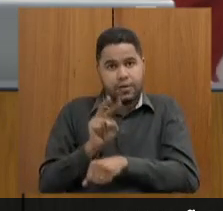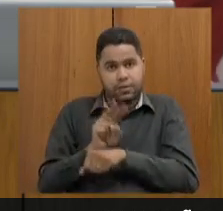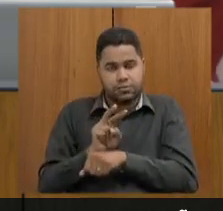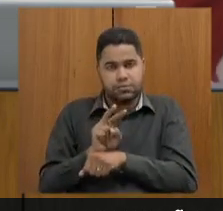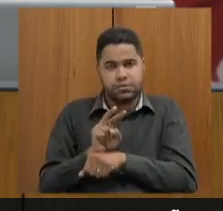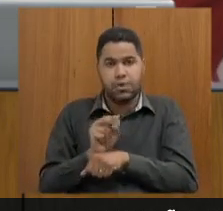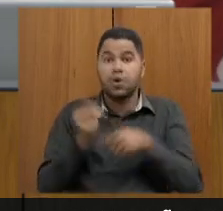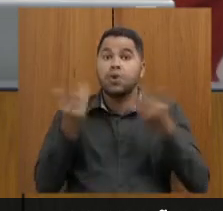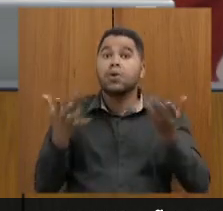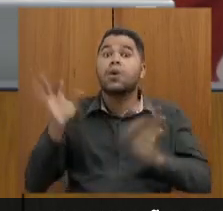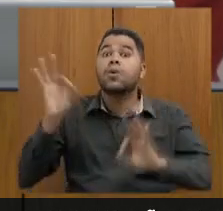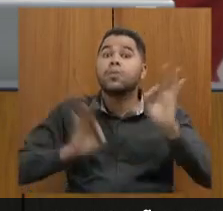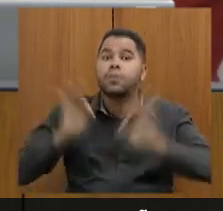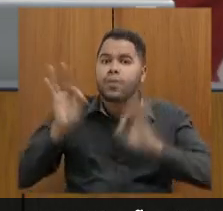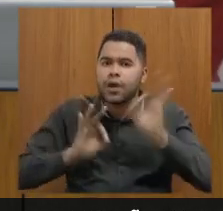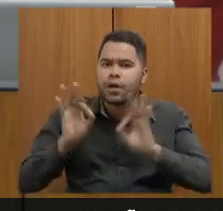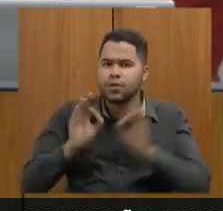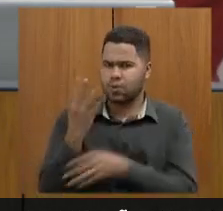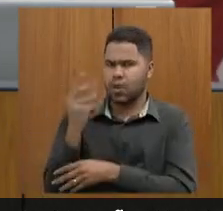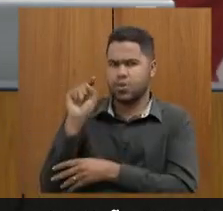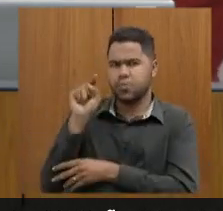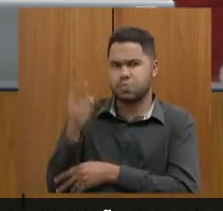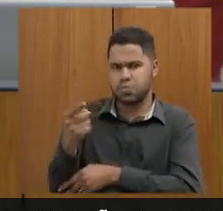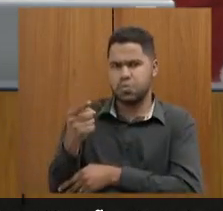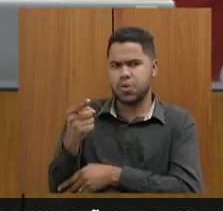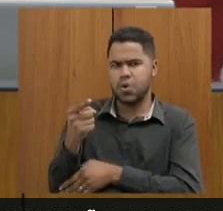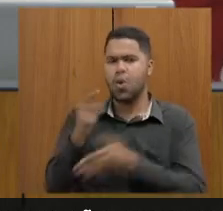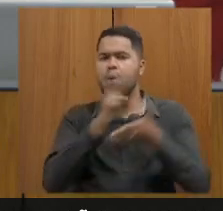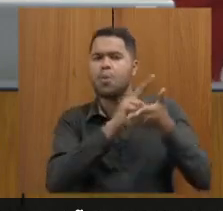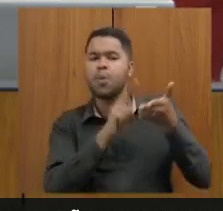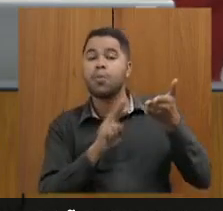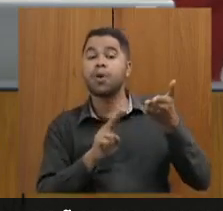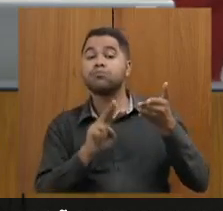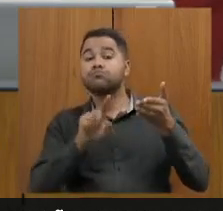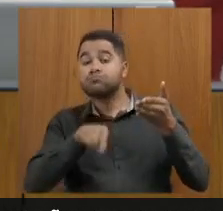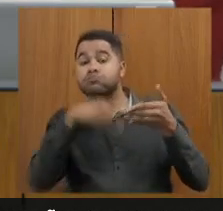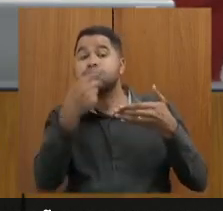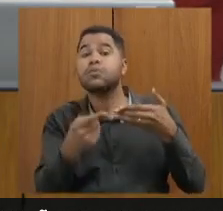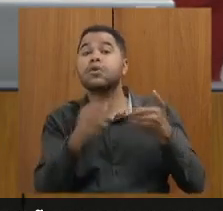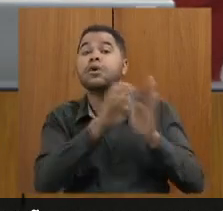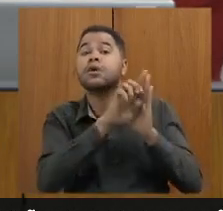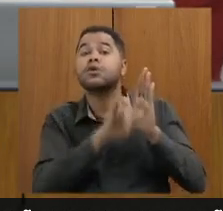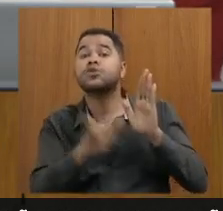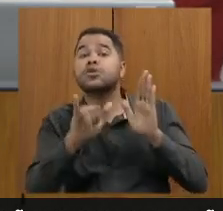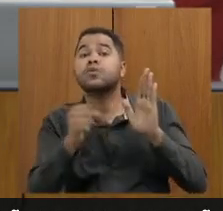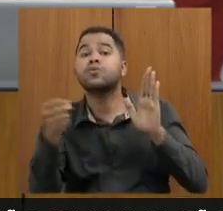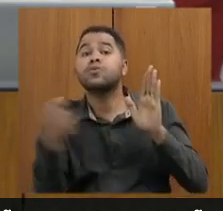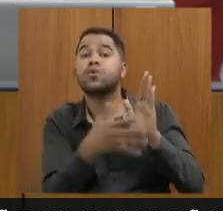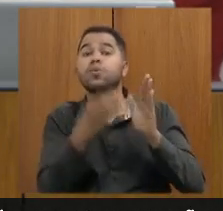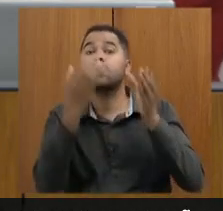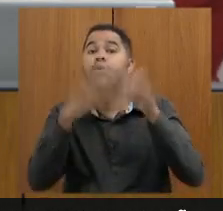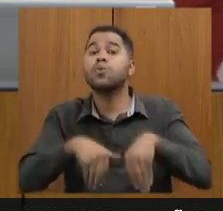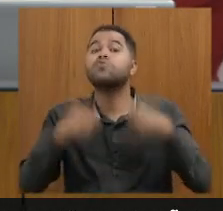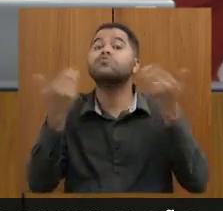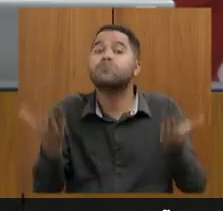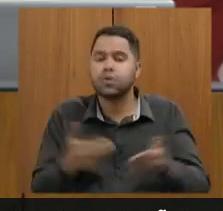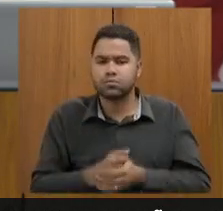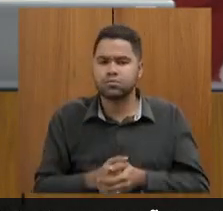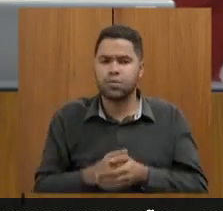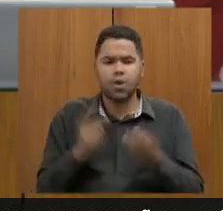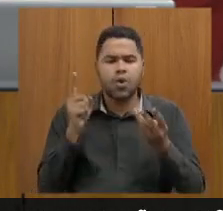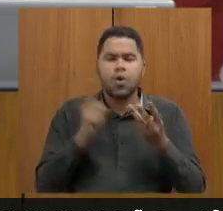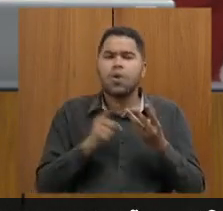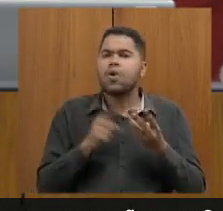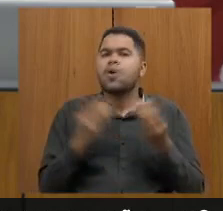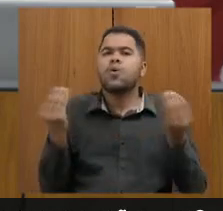Então, qual é o plano? Além das 4 mil, quando será publicado o edital de novos concursos na educação? Como vai